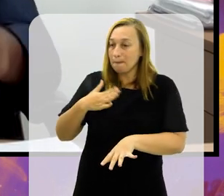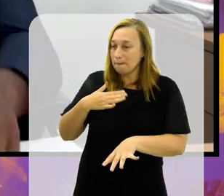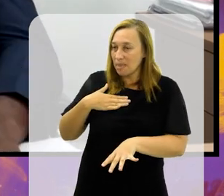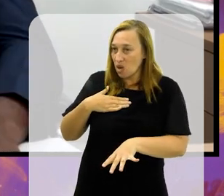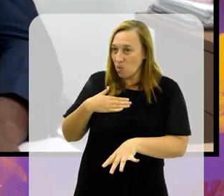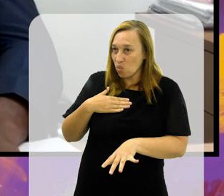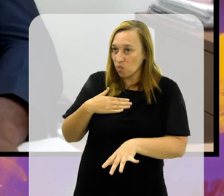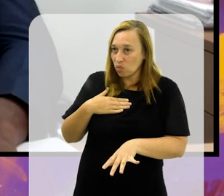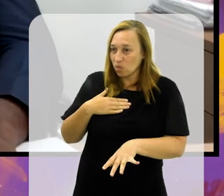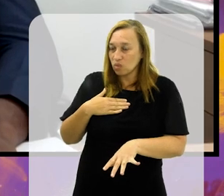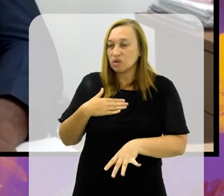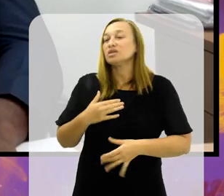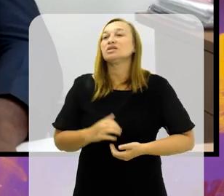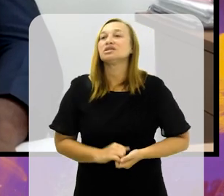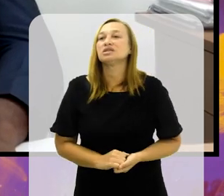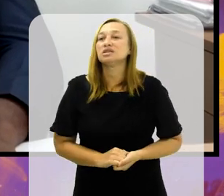Instagram,